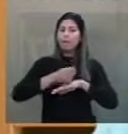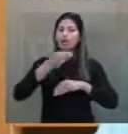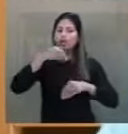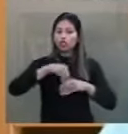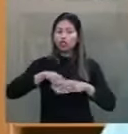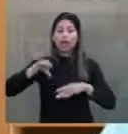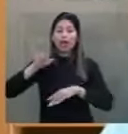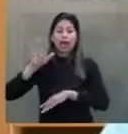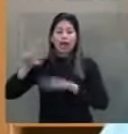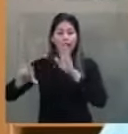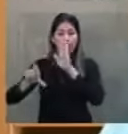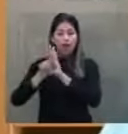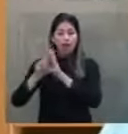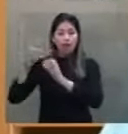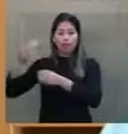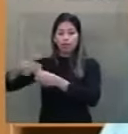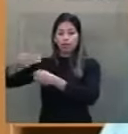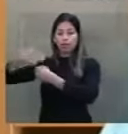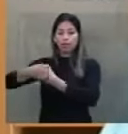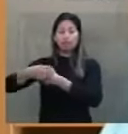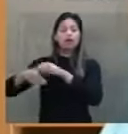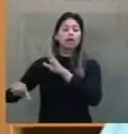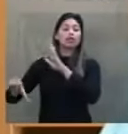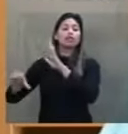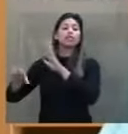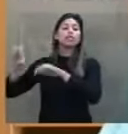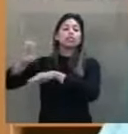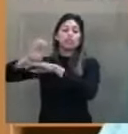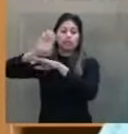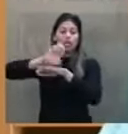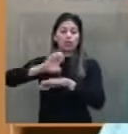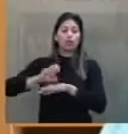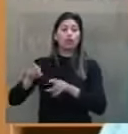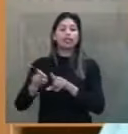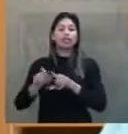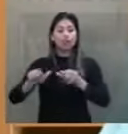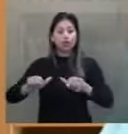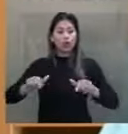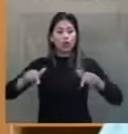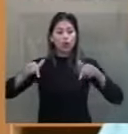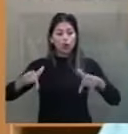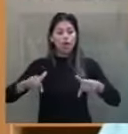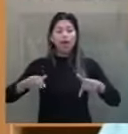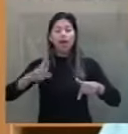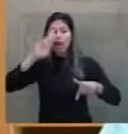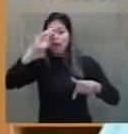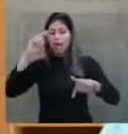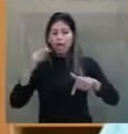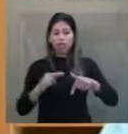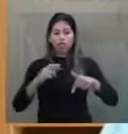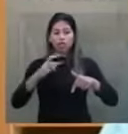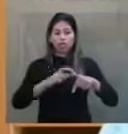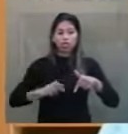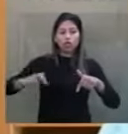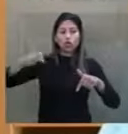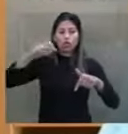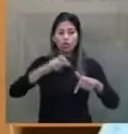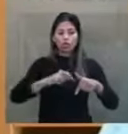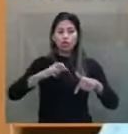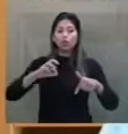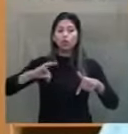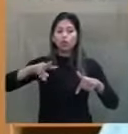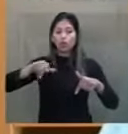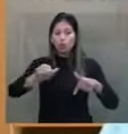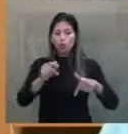municipais. E esses diplomas são responsáveis pela normatização e fiscalização dos